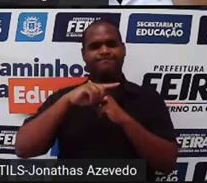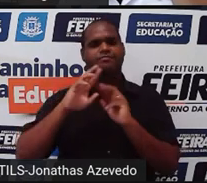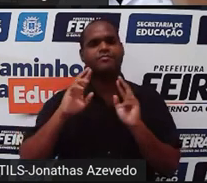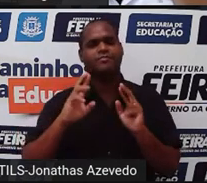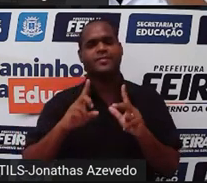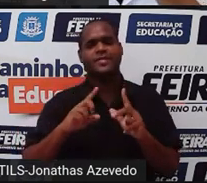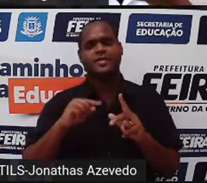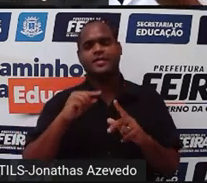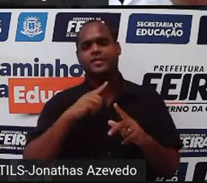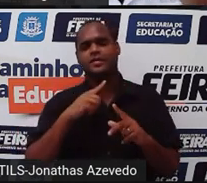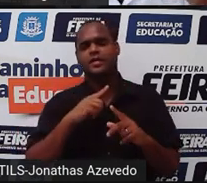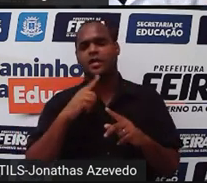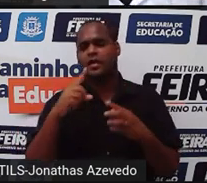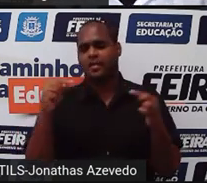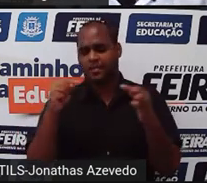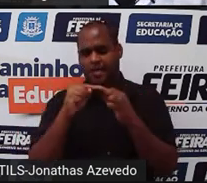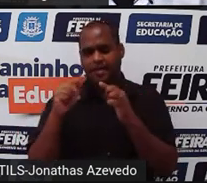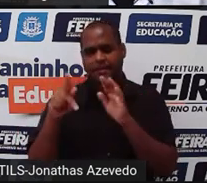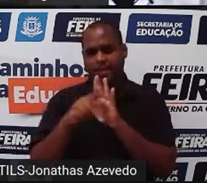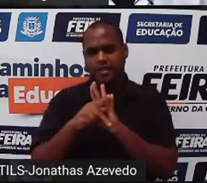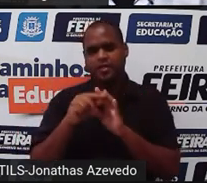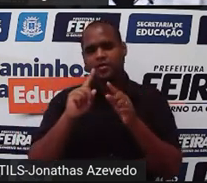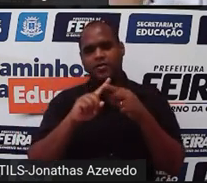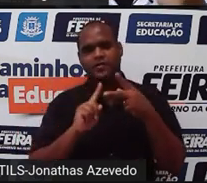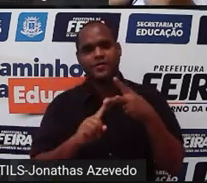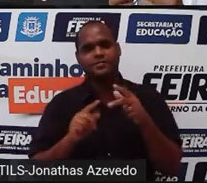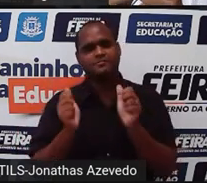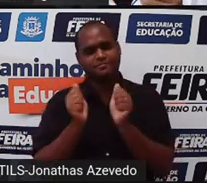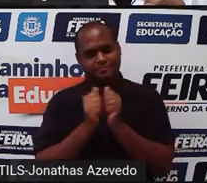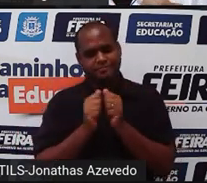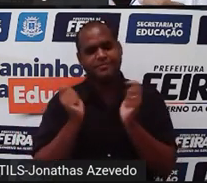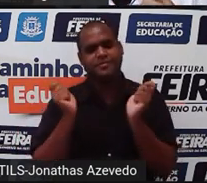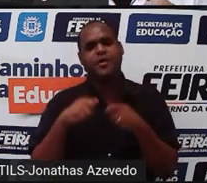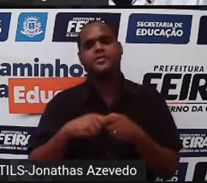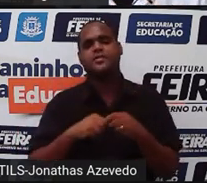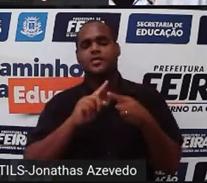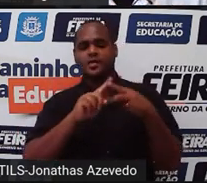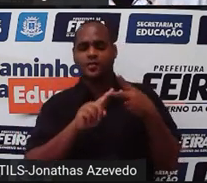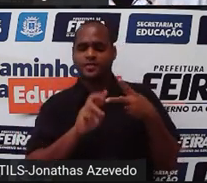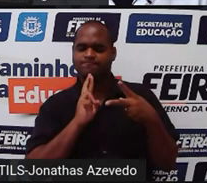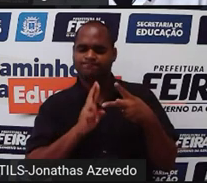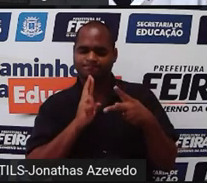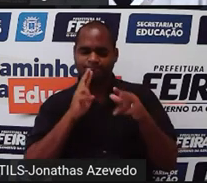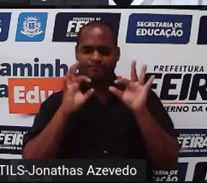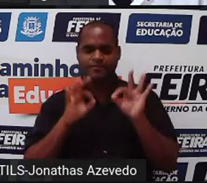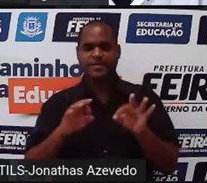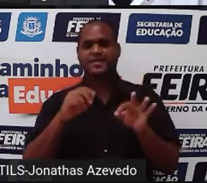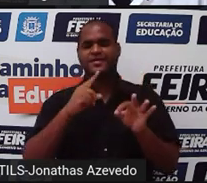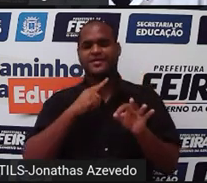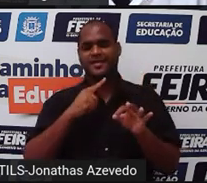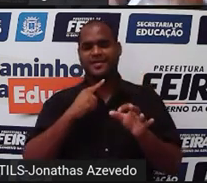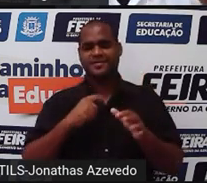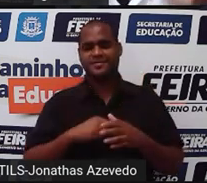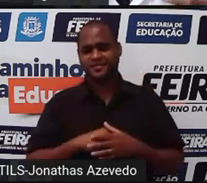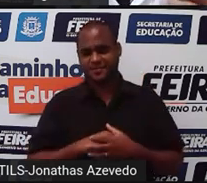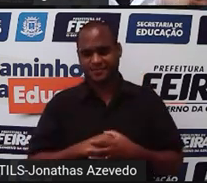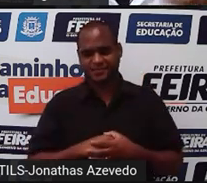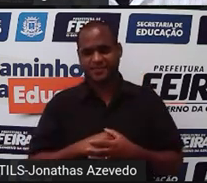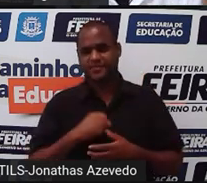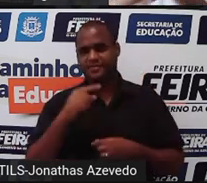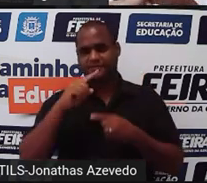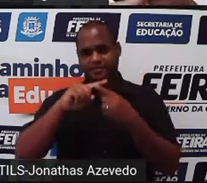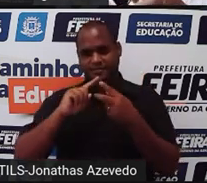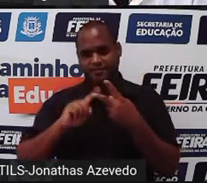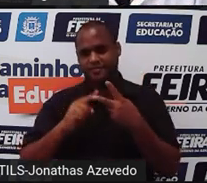ponto que faz parte das duas retas e esse ponto tem a solução né dessas duas